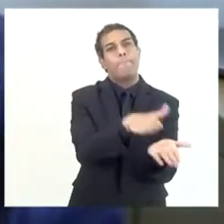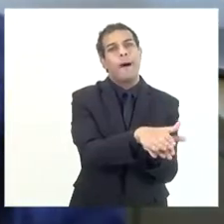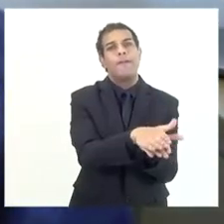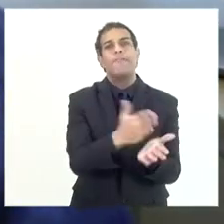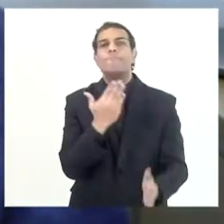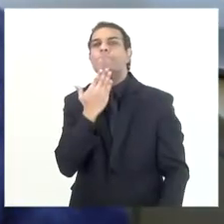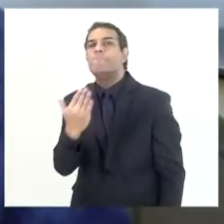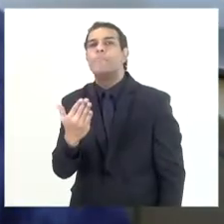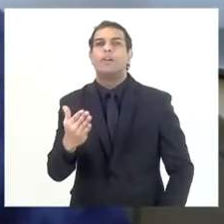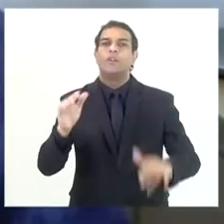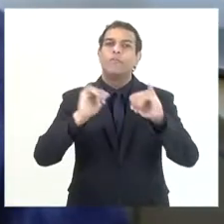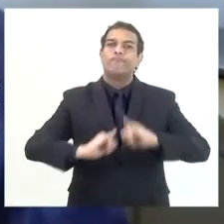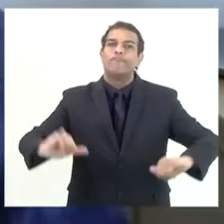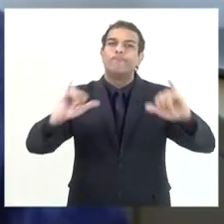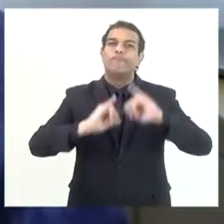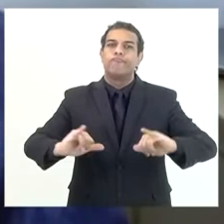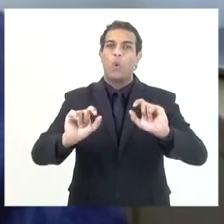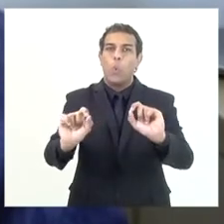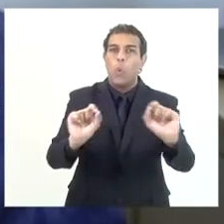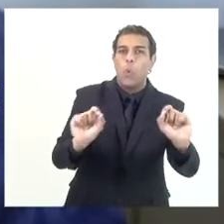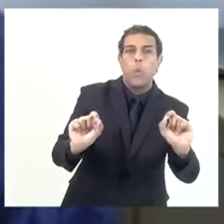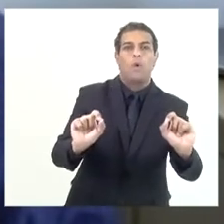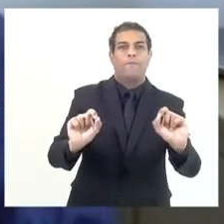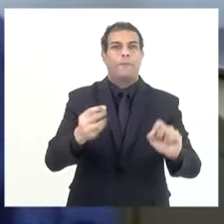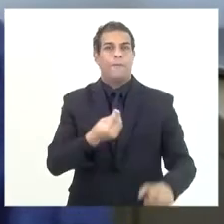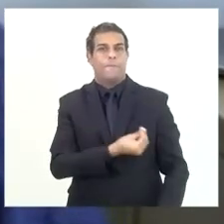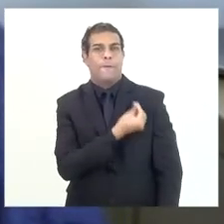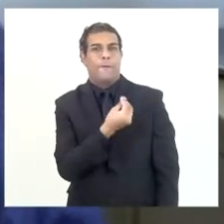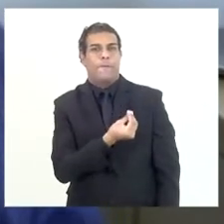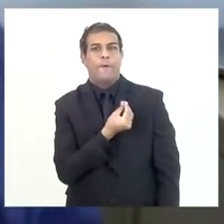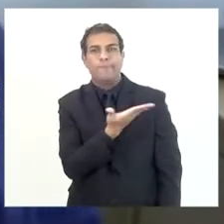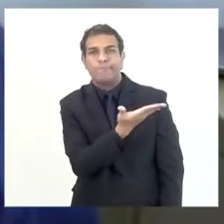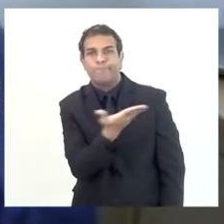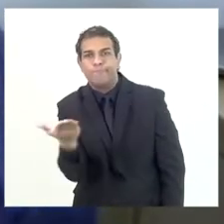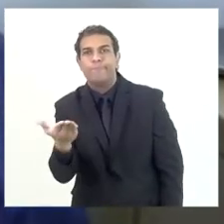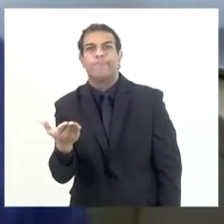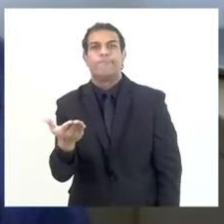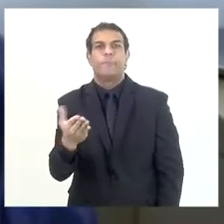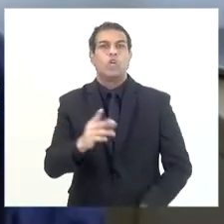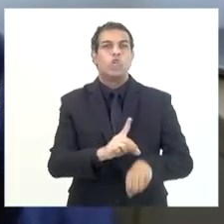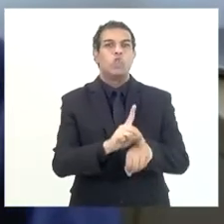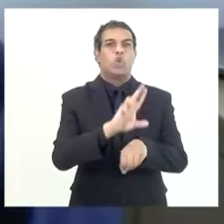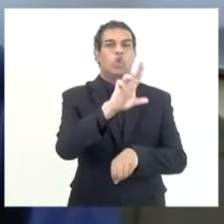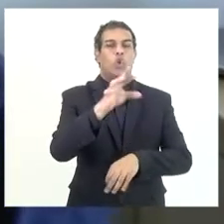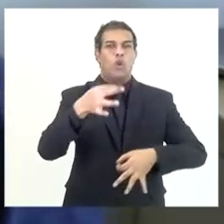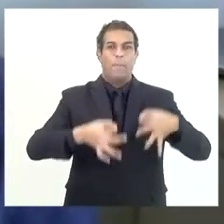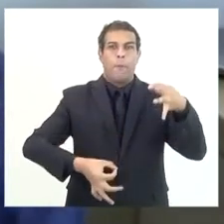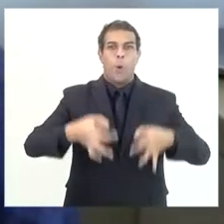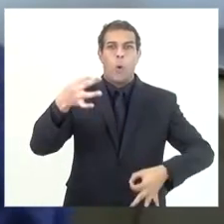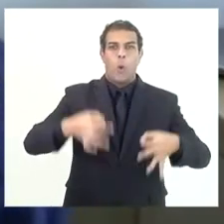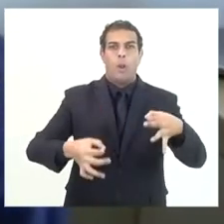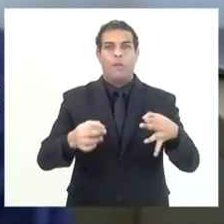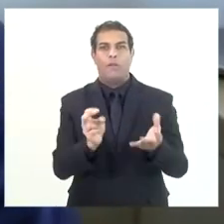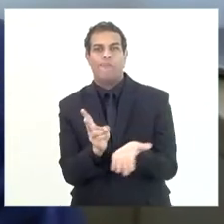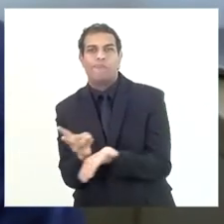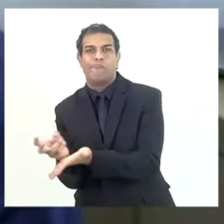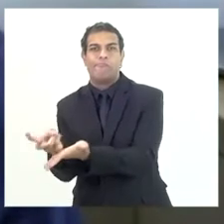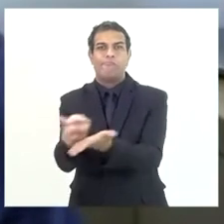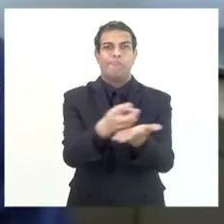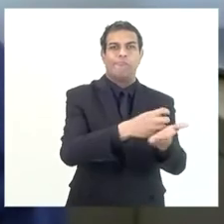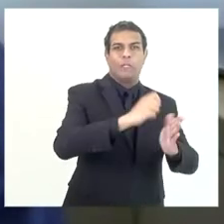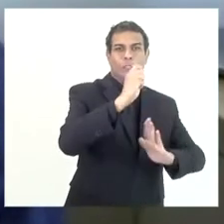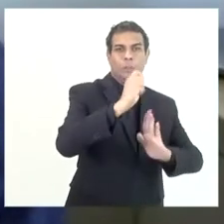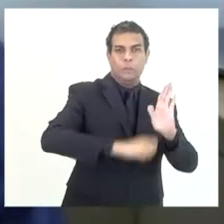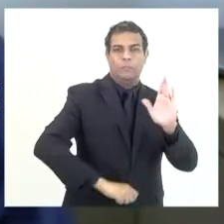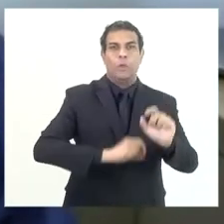queria informar aos senhores procuradores ao Tribunal de Contas, que